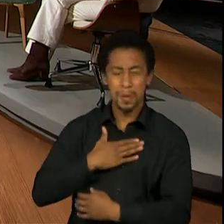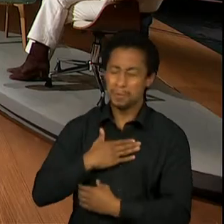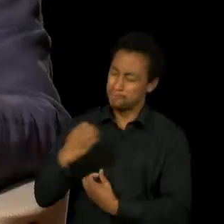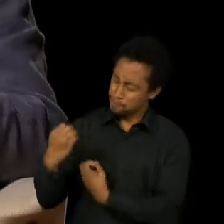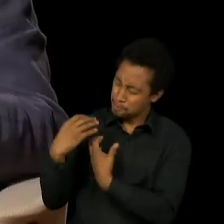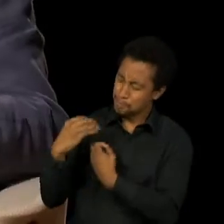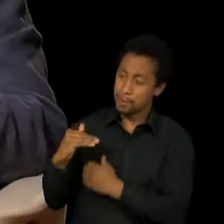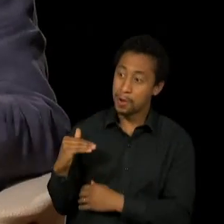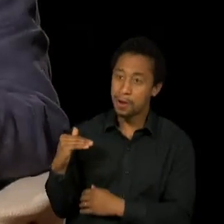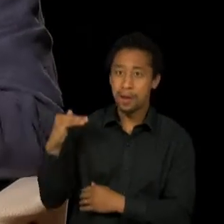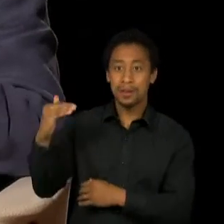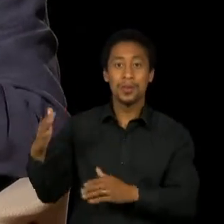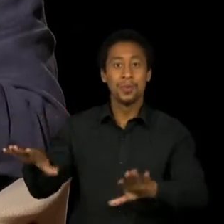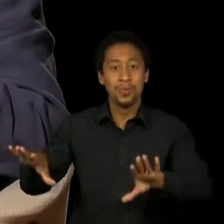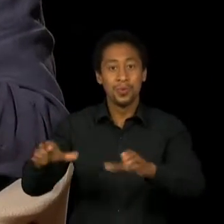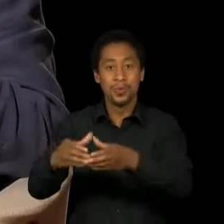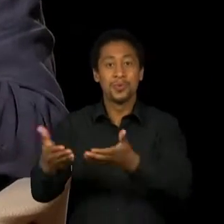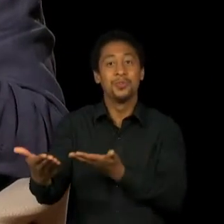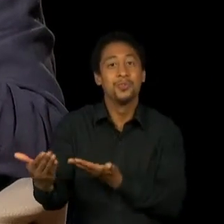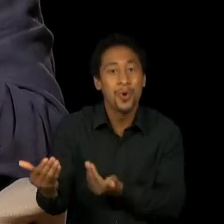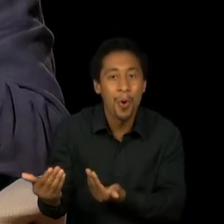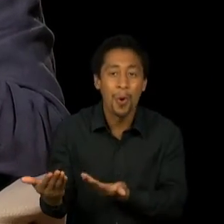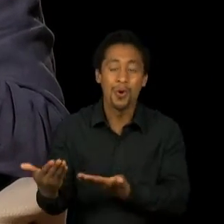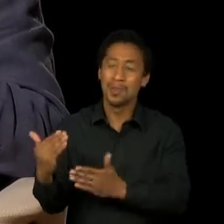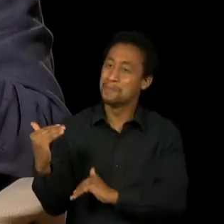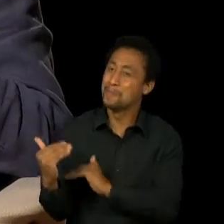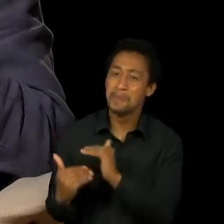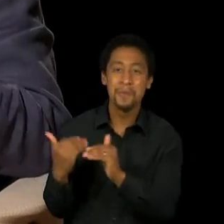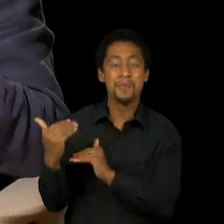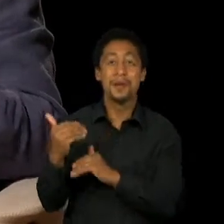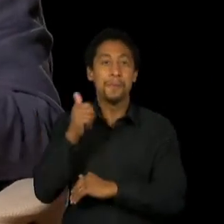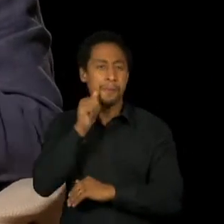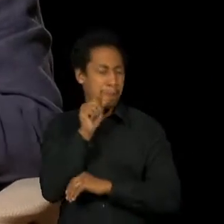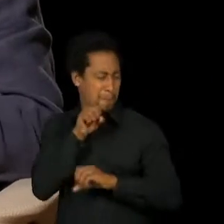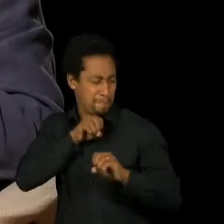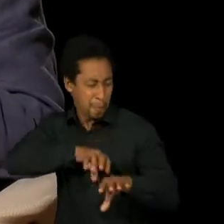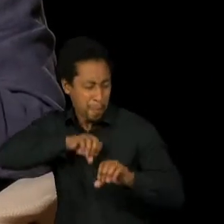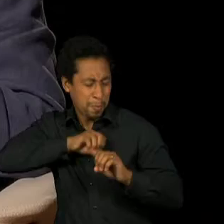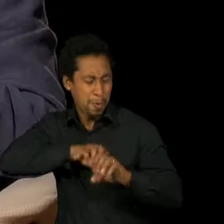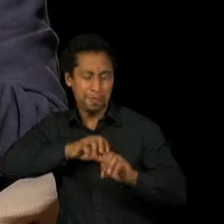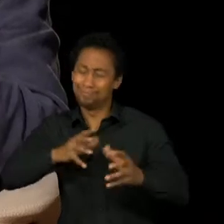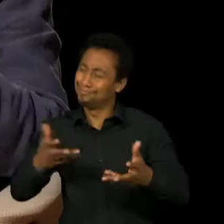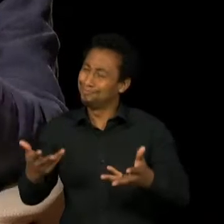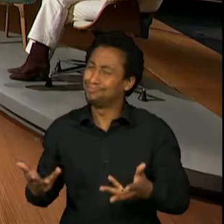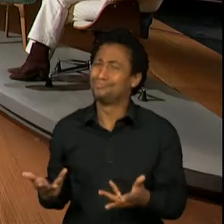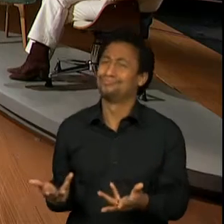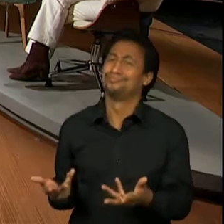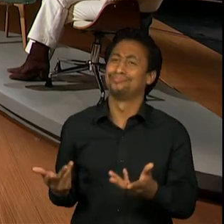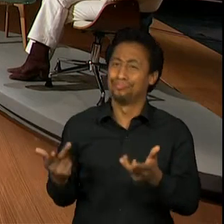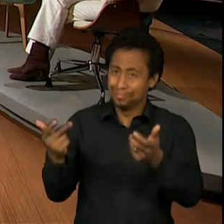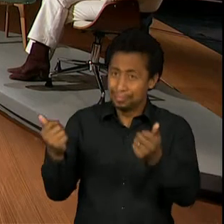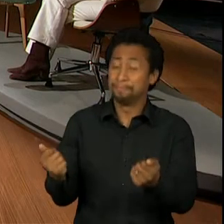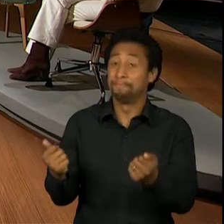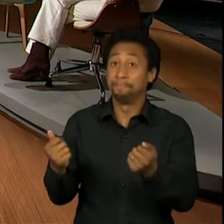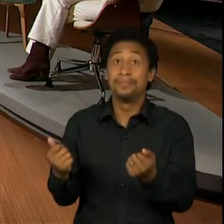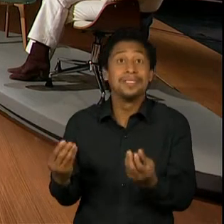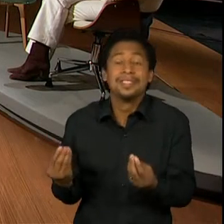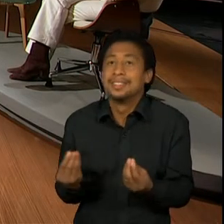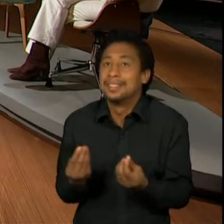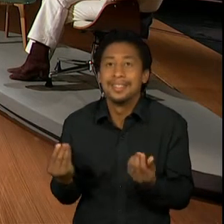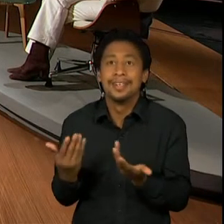esses jovens que estavam ali, eu inclusive, fantástica, assim. Em cima de coisas muito